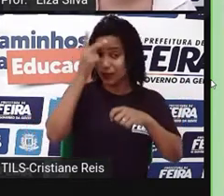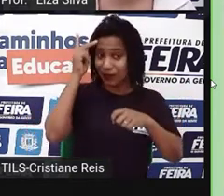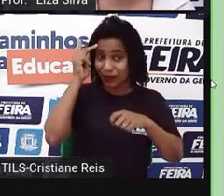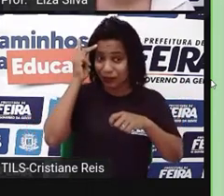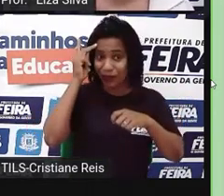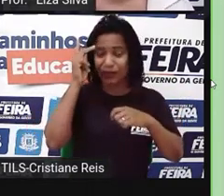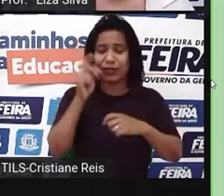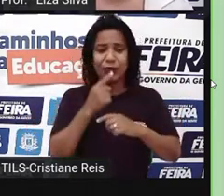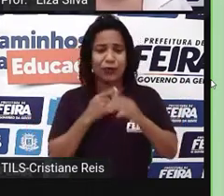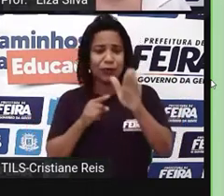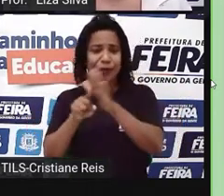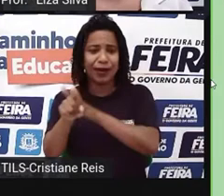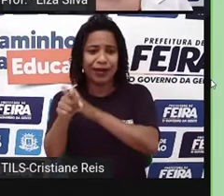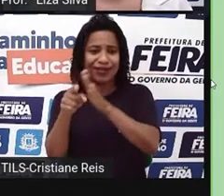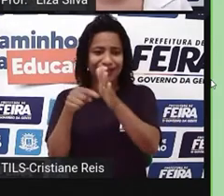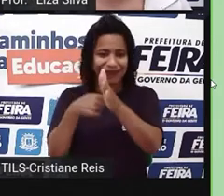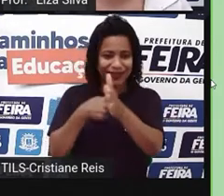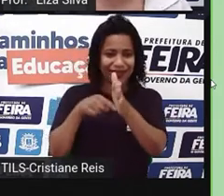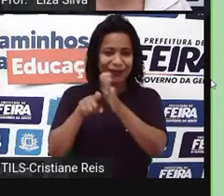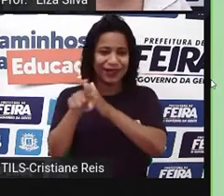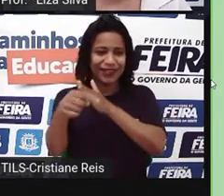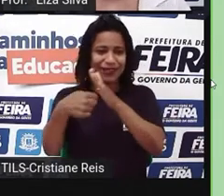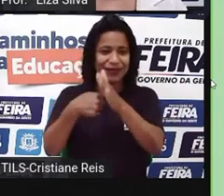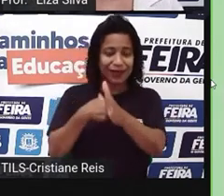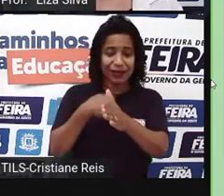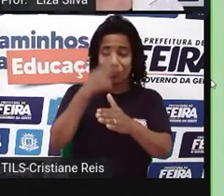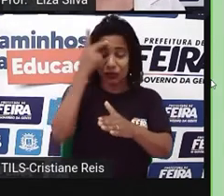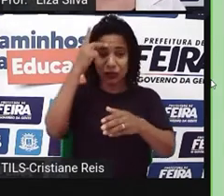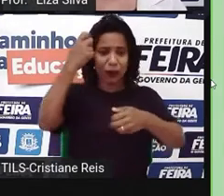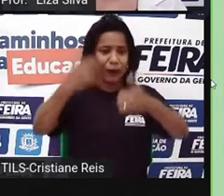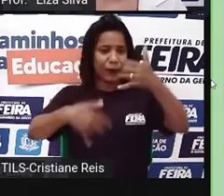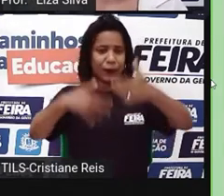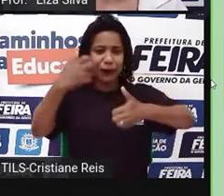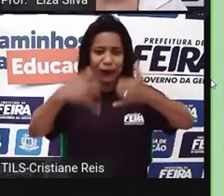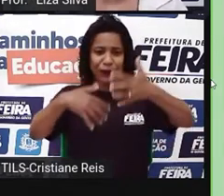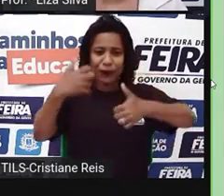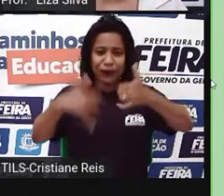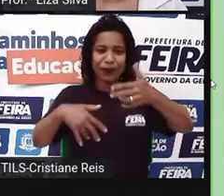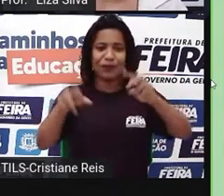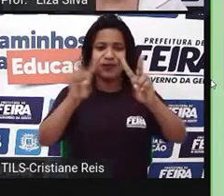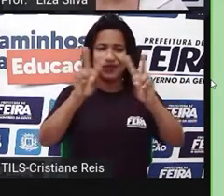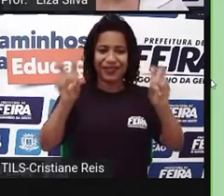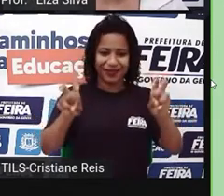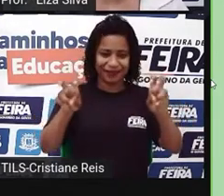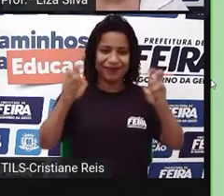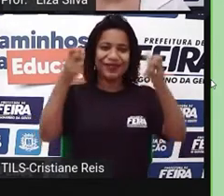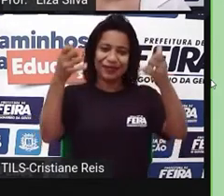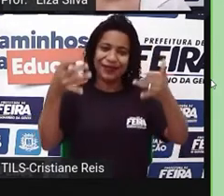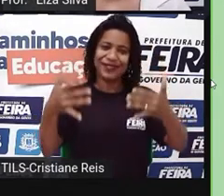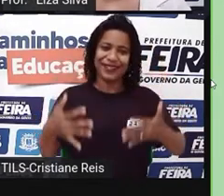que sabem a respeito de um determinado tema que nós queremos comunicar. Bom,